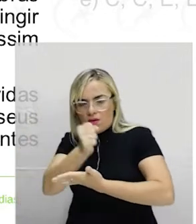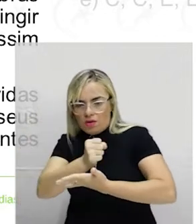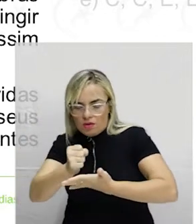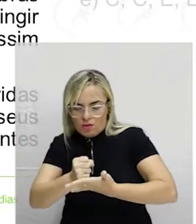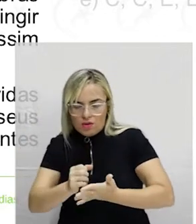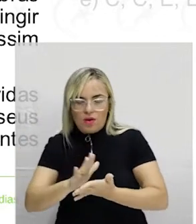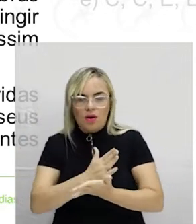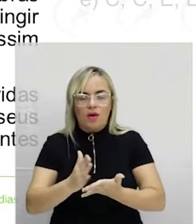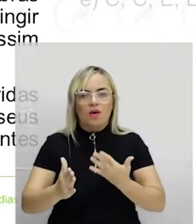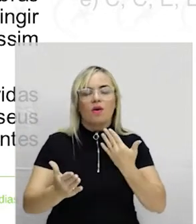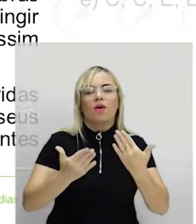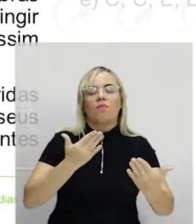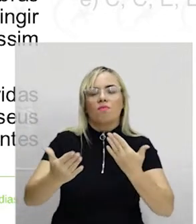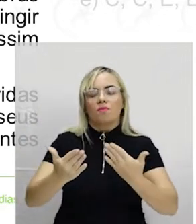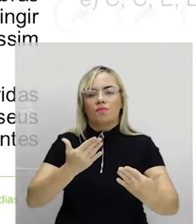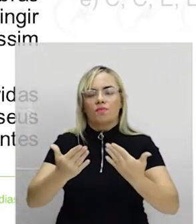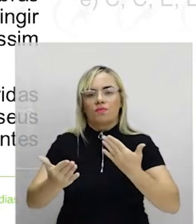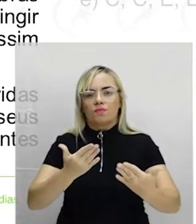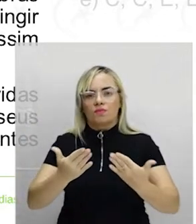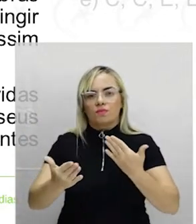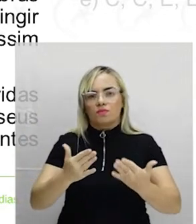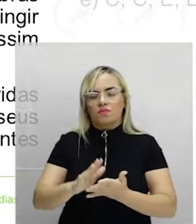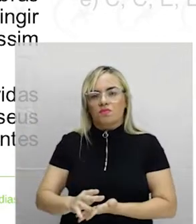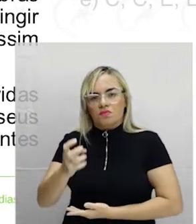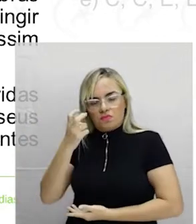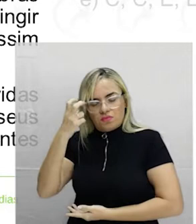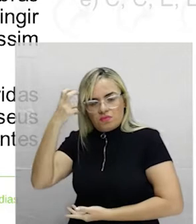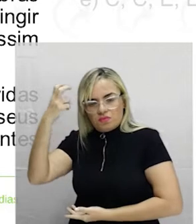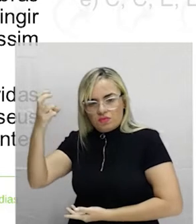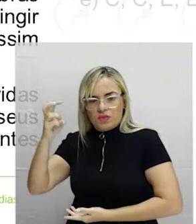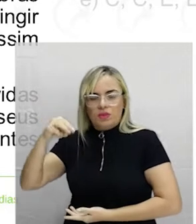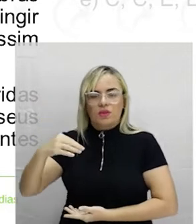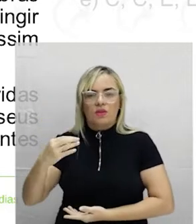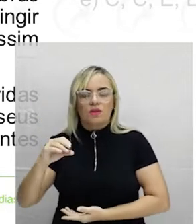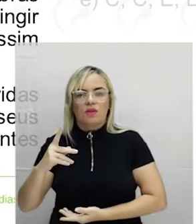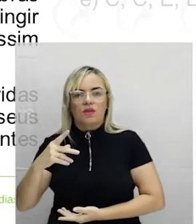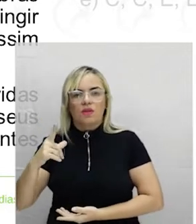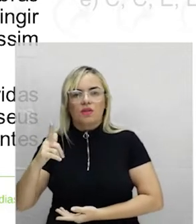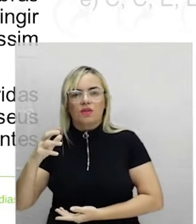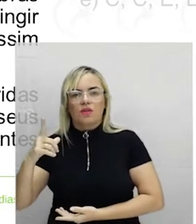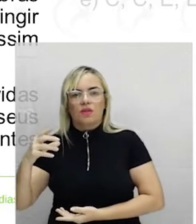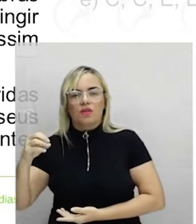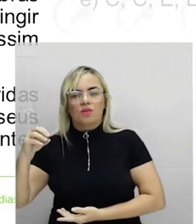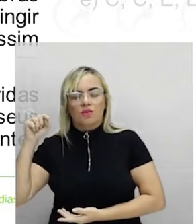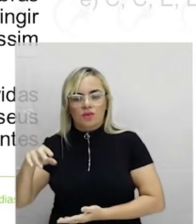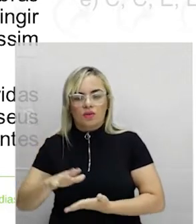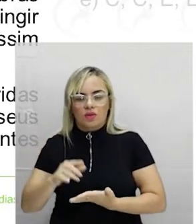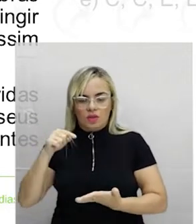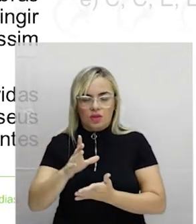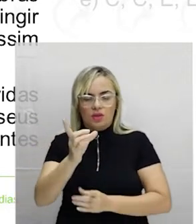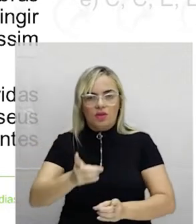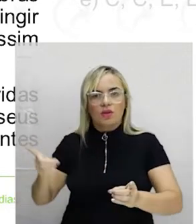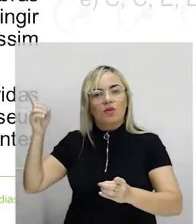em algumas situações a gênios como Michelangelo. Olha para você ter uma noção. Por quê? Porque ele conseguiu solucionar coisas